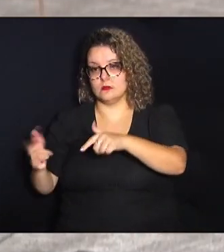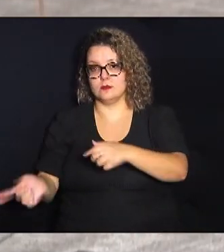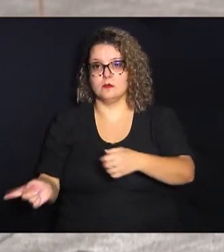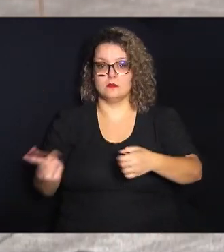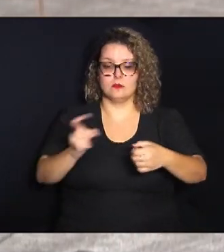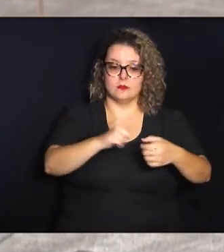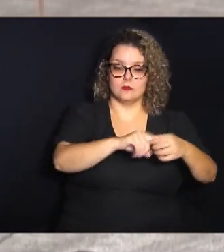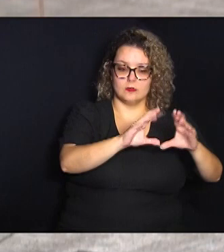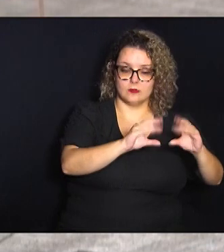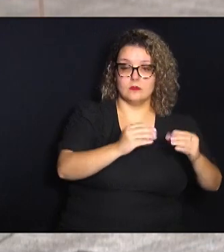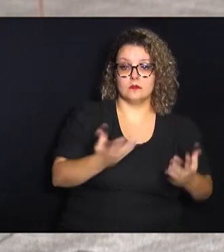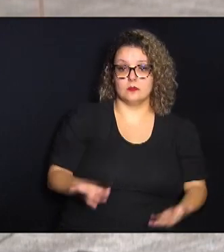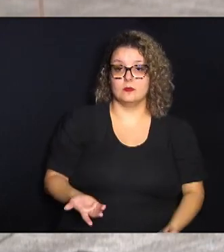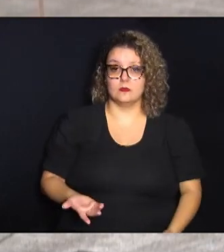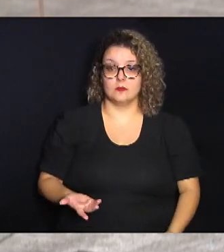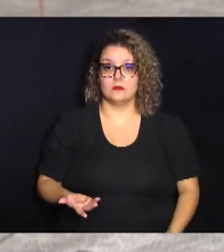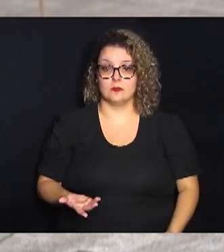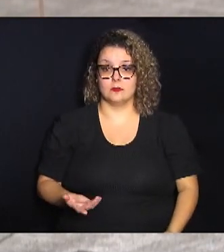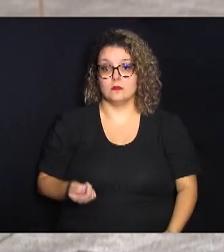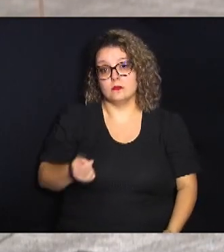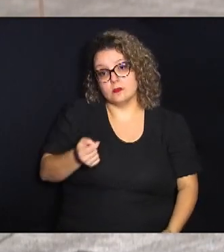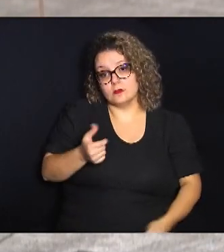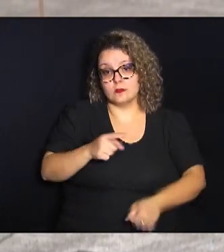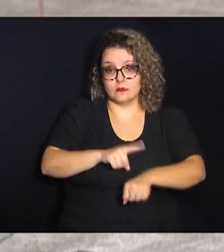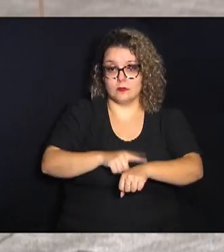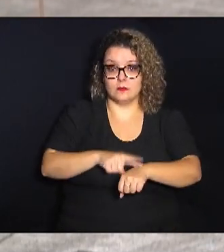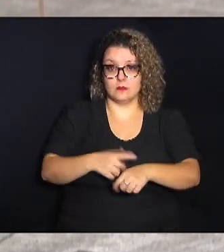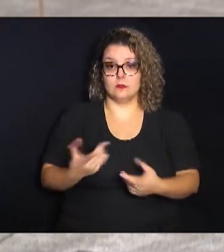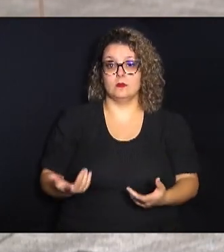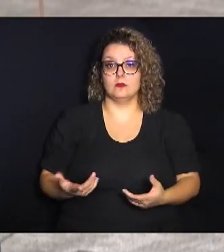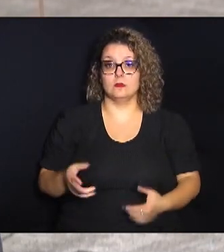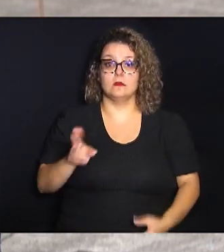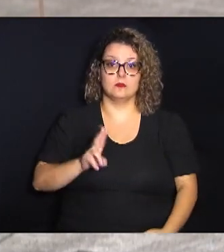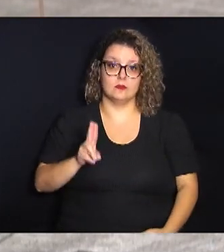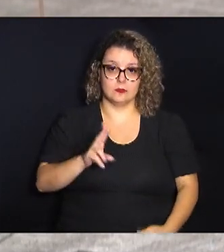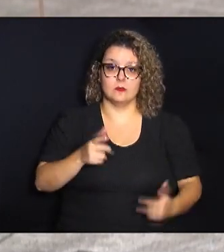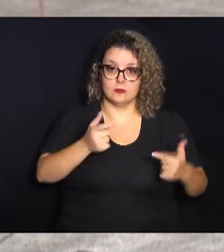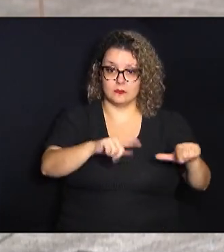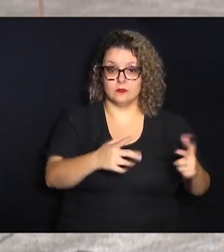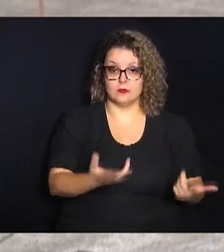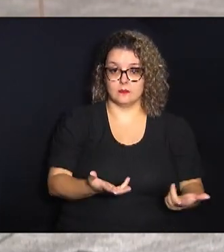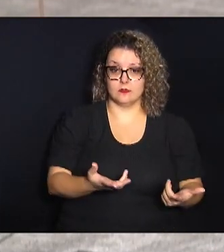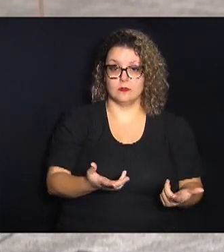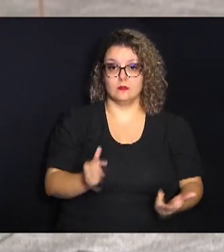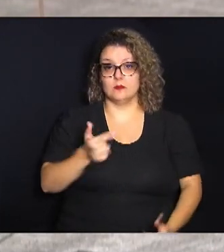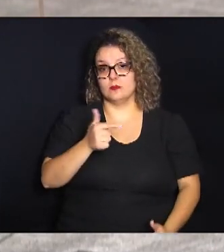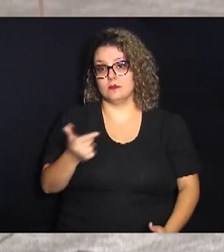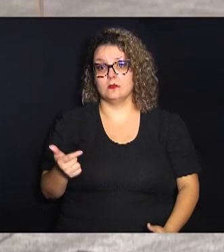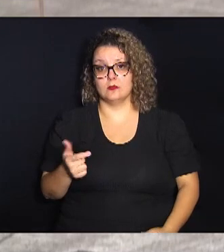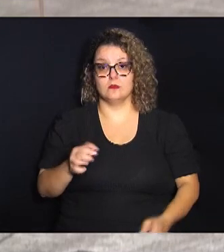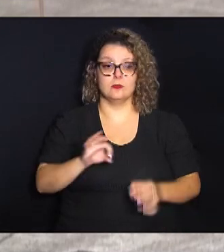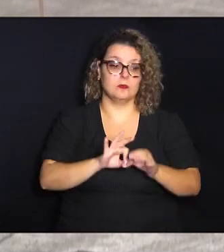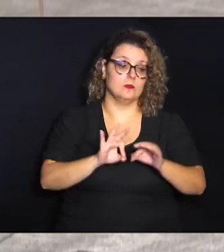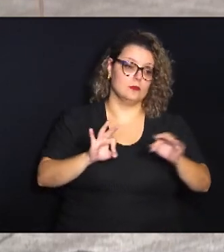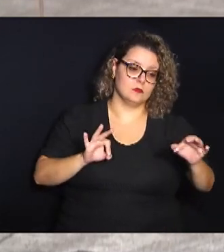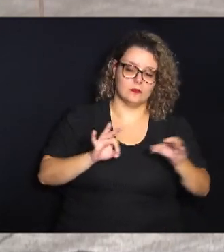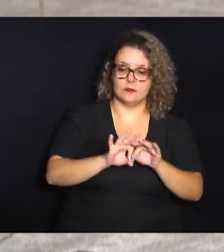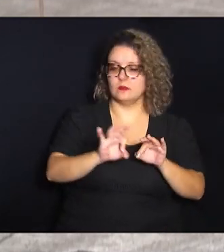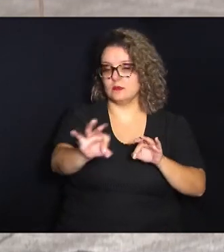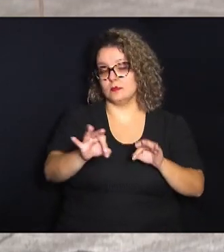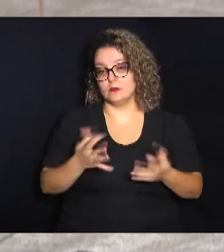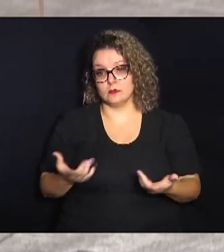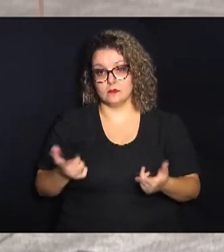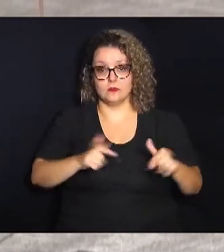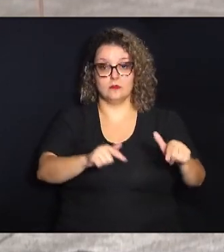ali então sobra pouco tempo para estar utilizando e não dá para ficar deslocando para outras áreas de